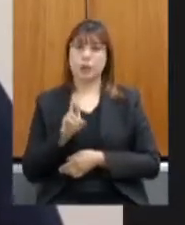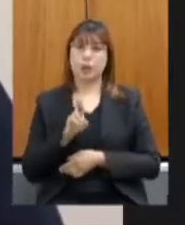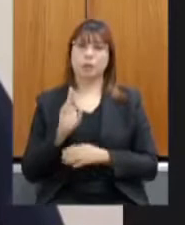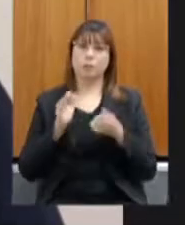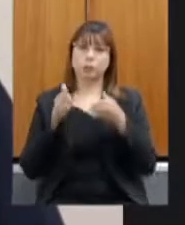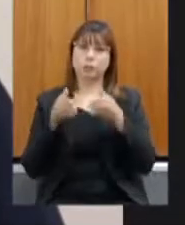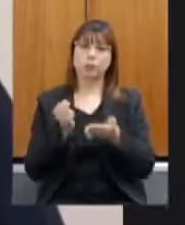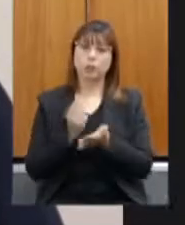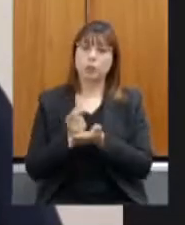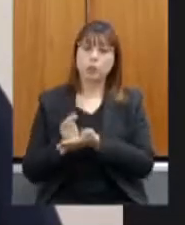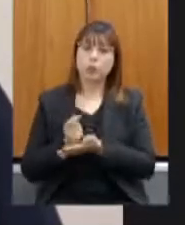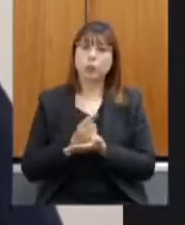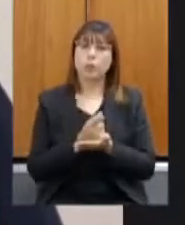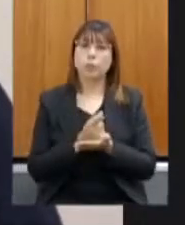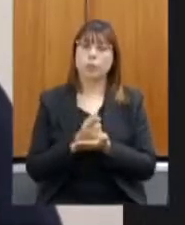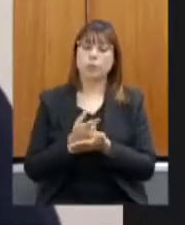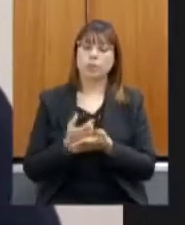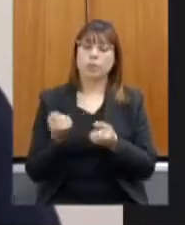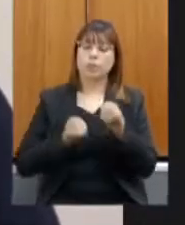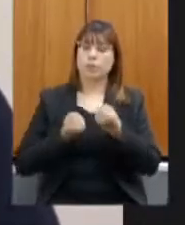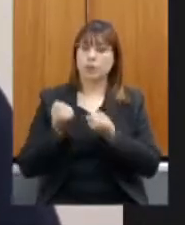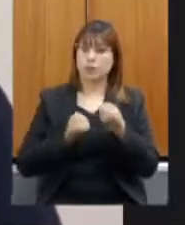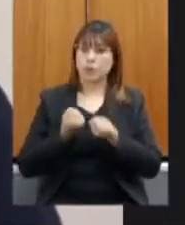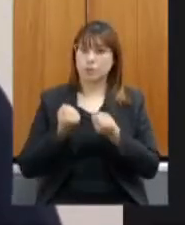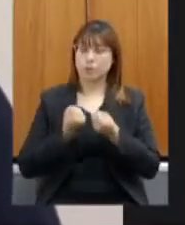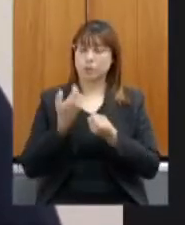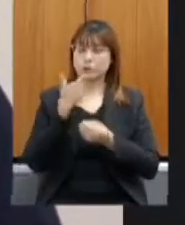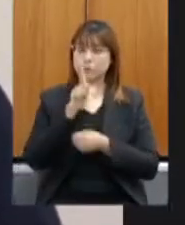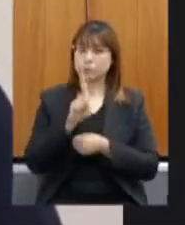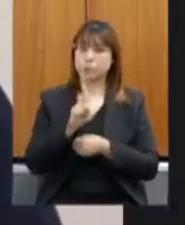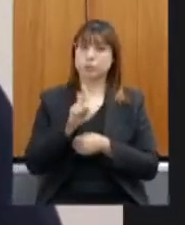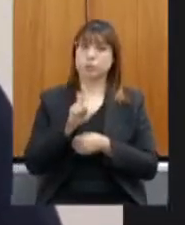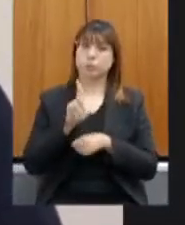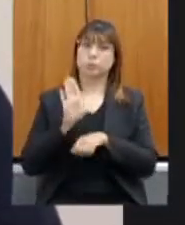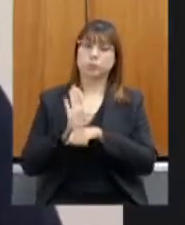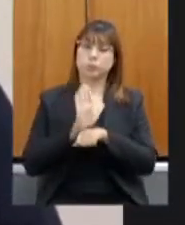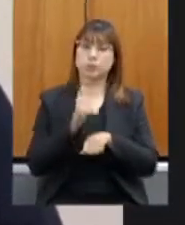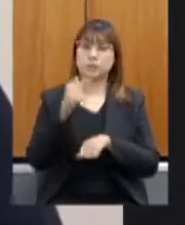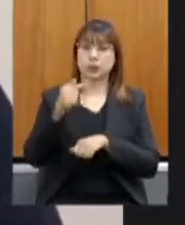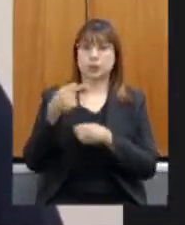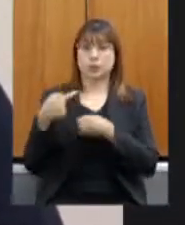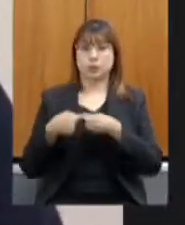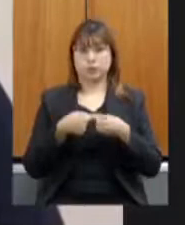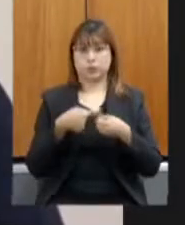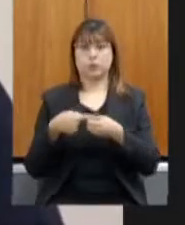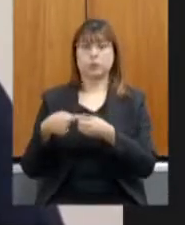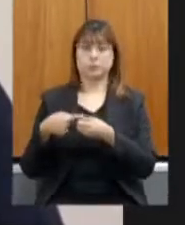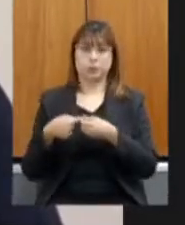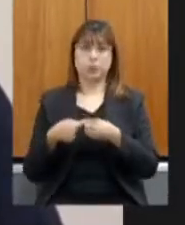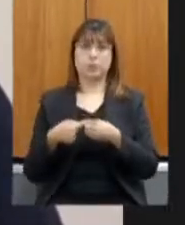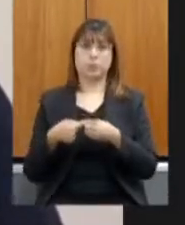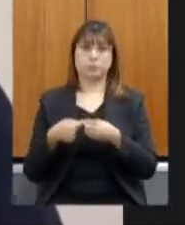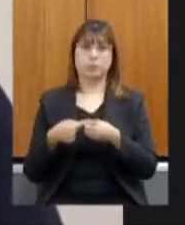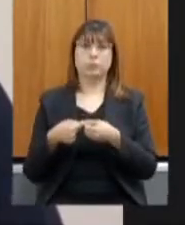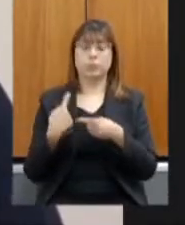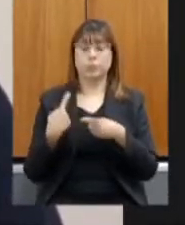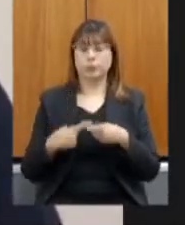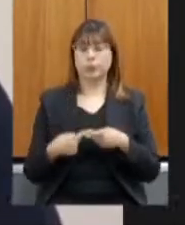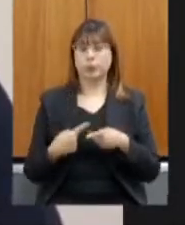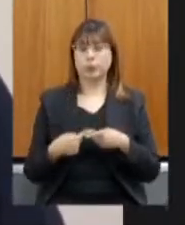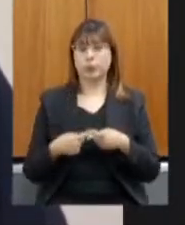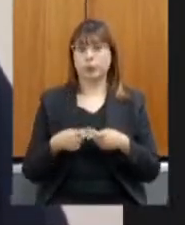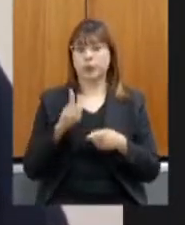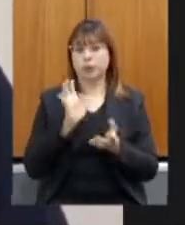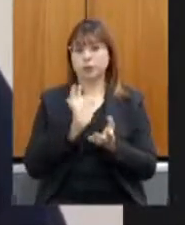comprar picapes para atender sete municípios dos quais é critério de meritocracia, estavam numa